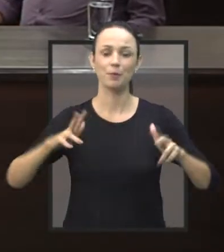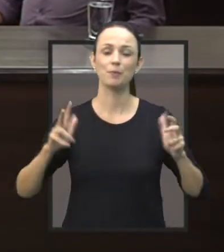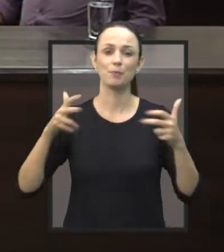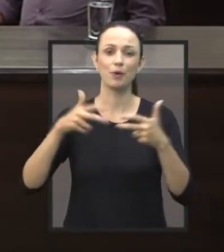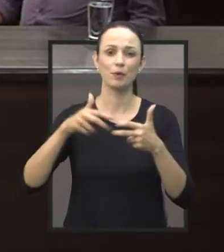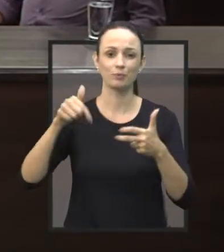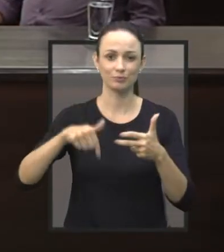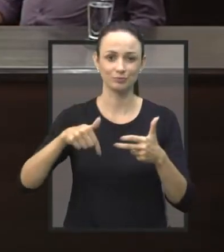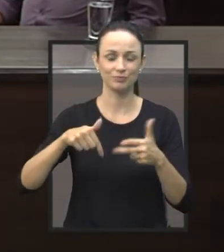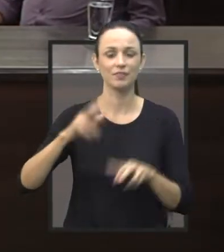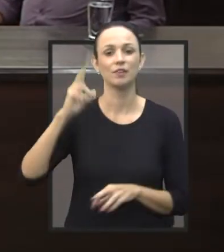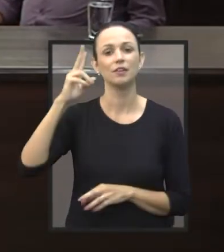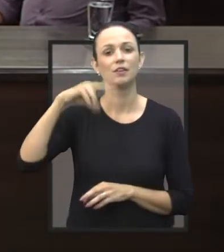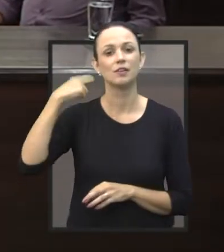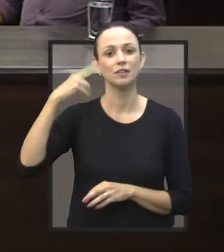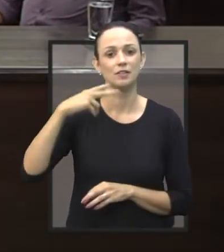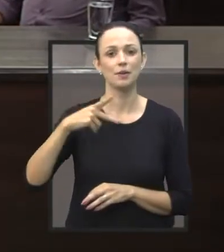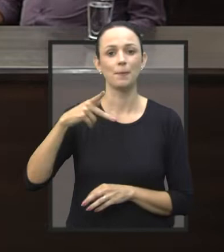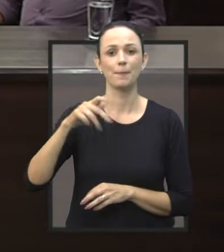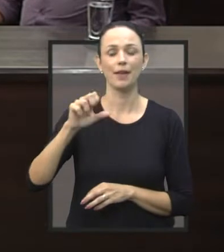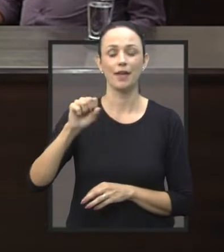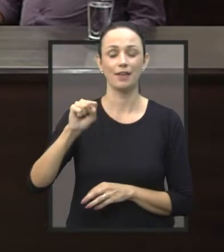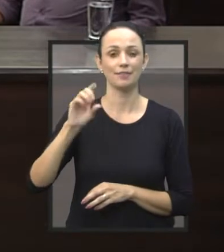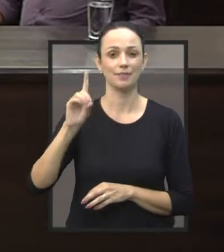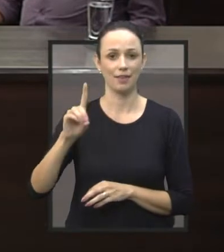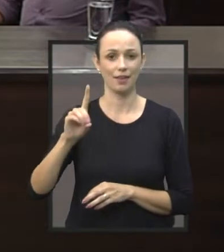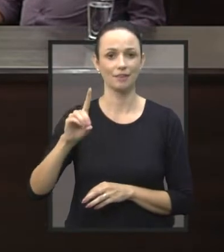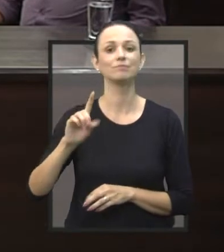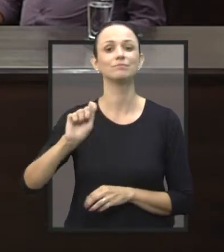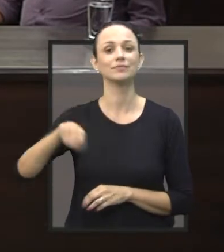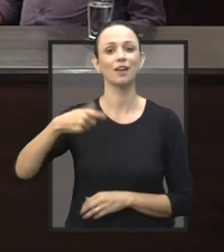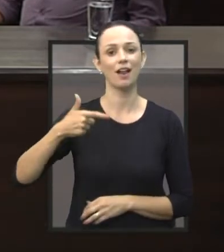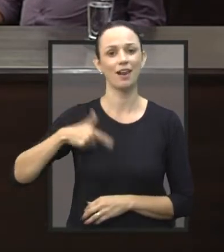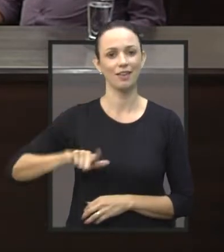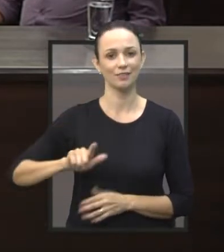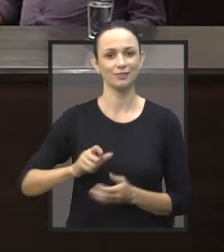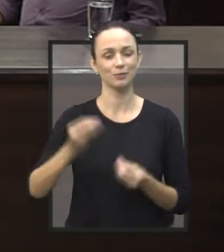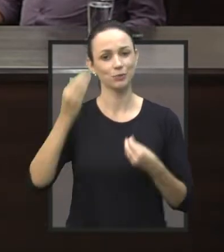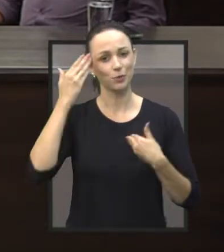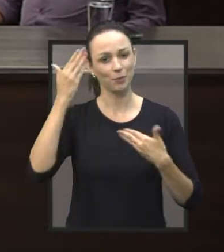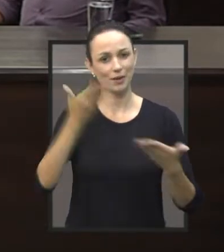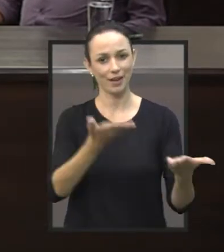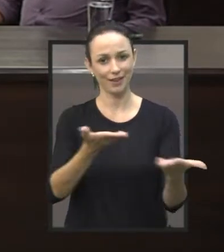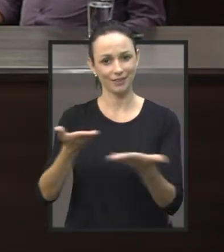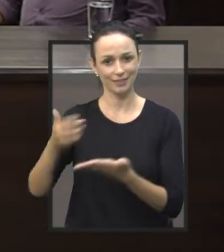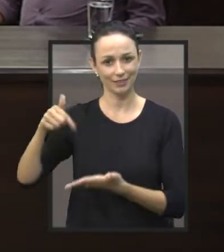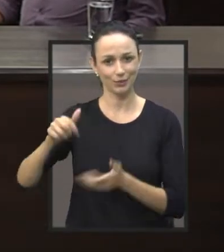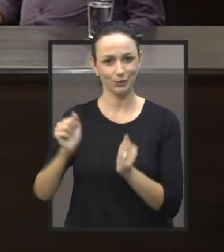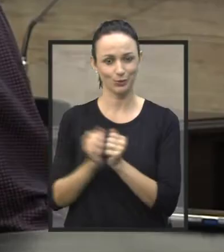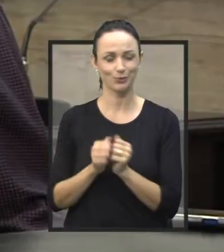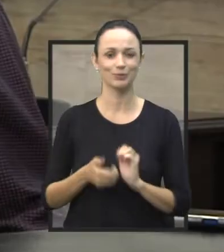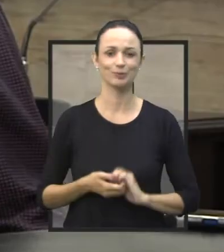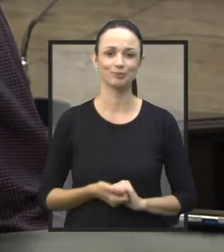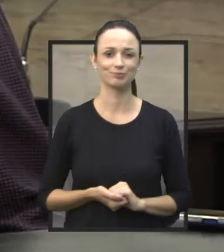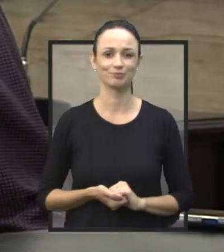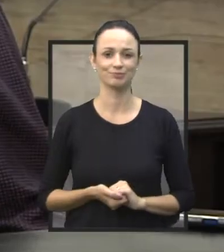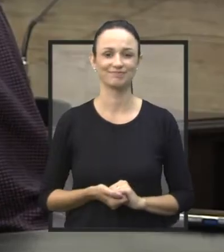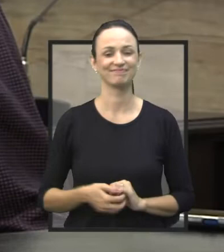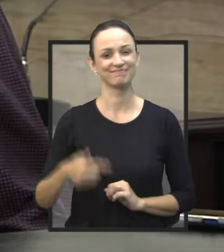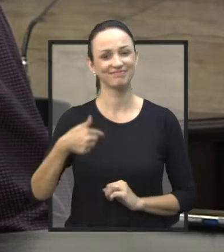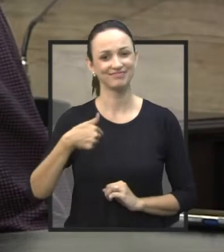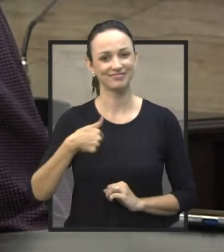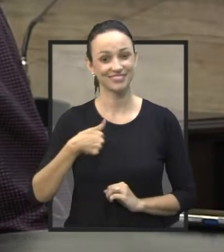Municipal o vereador do PSD, Leandro Passos. Vereador, muito obrigado pela sua presença aqui conosco, viu? Eu é que